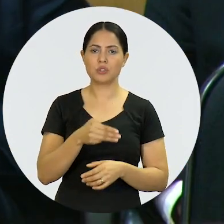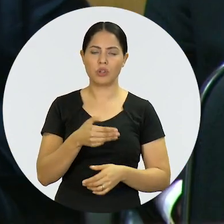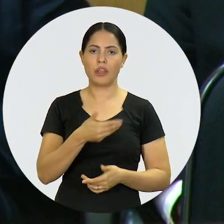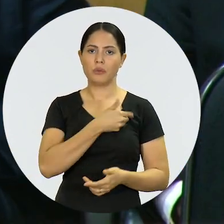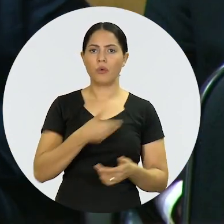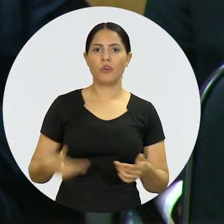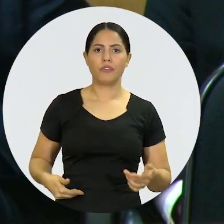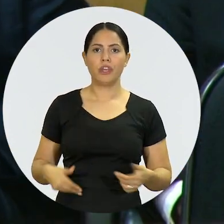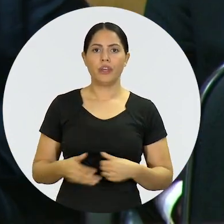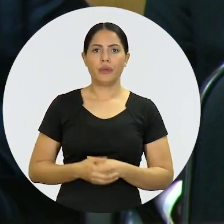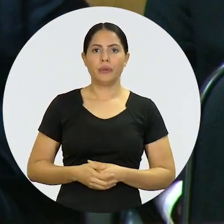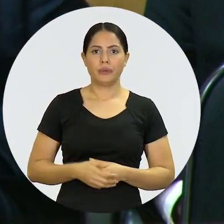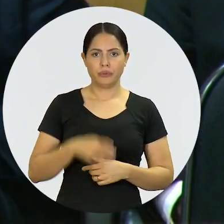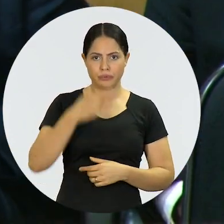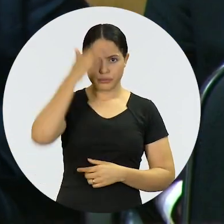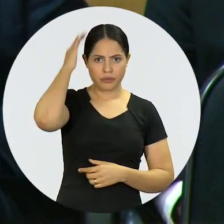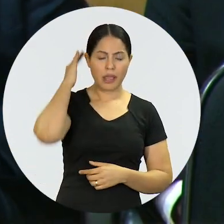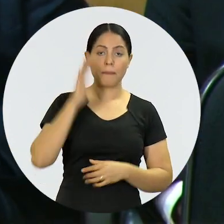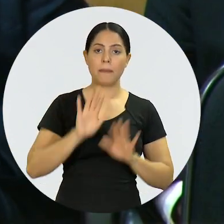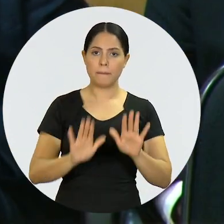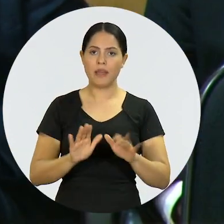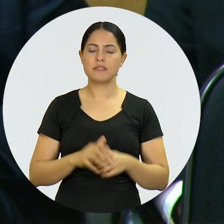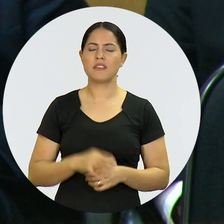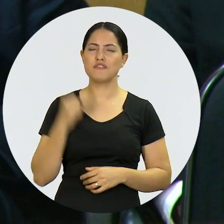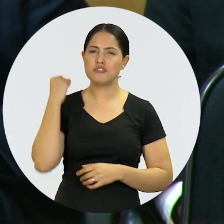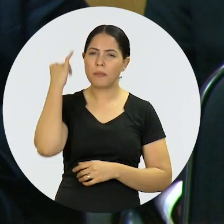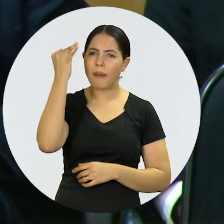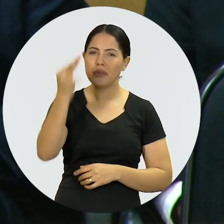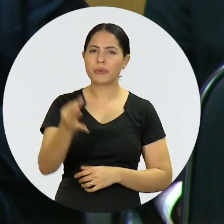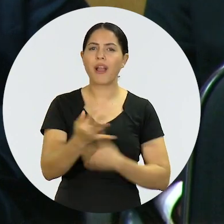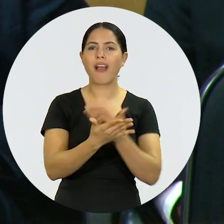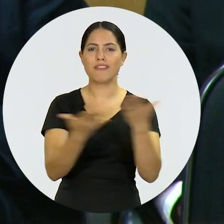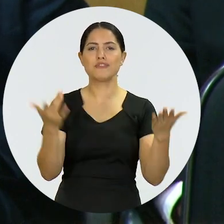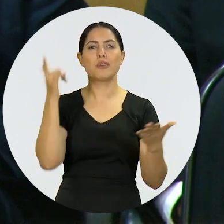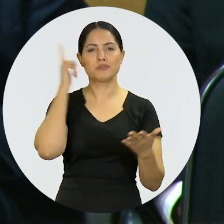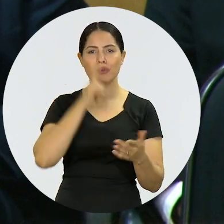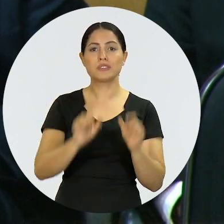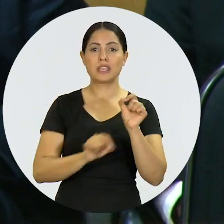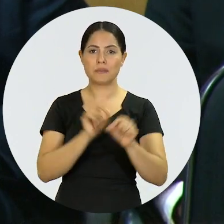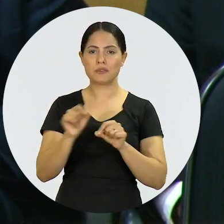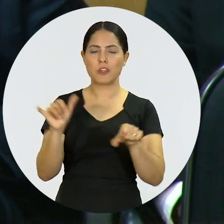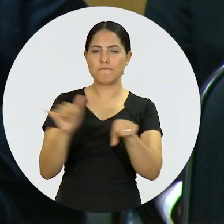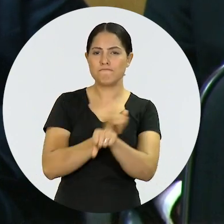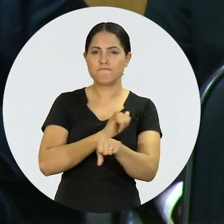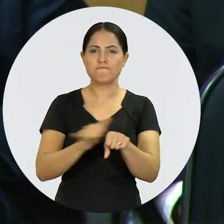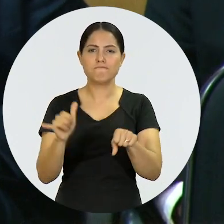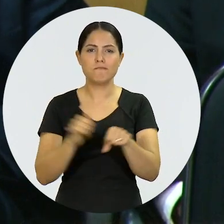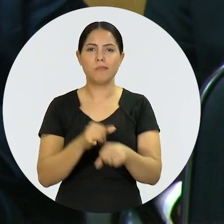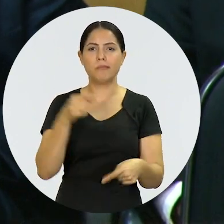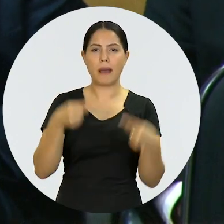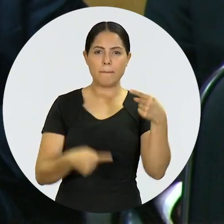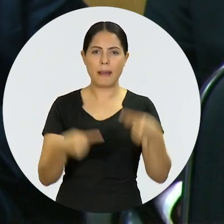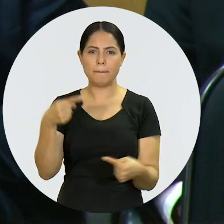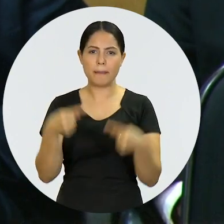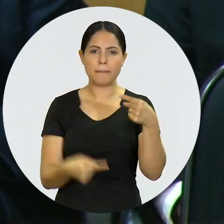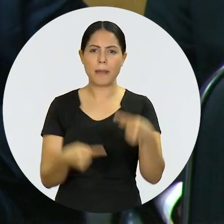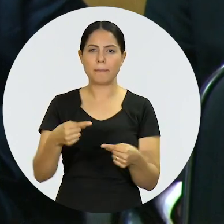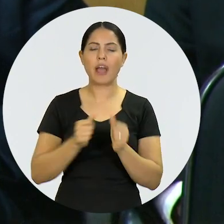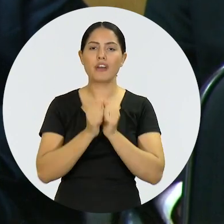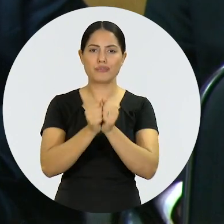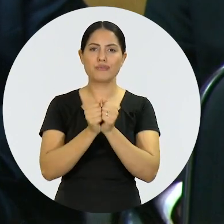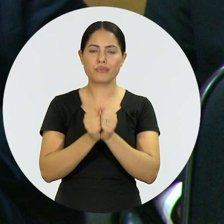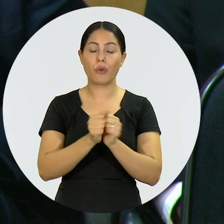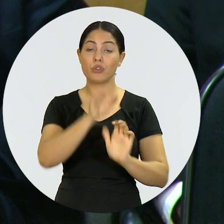Temer. E foi naquela madrugada que nós conseguimos, numa articulação política, comandada pelo presidente